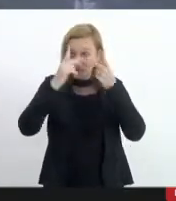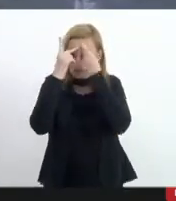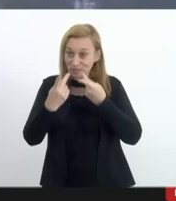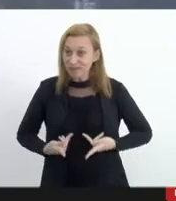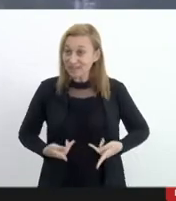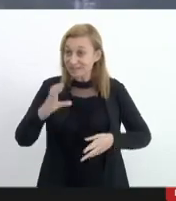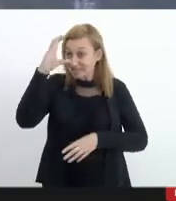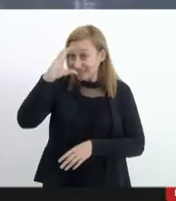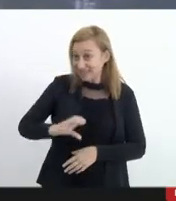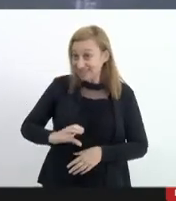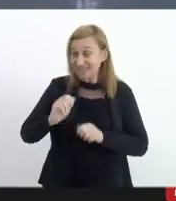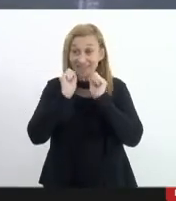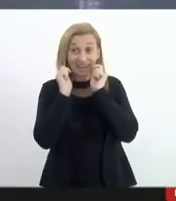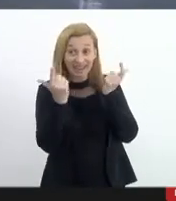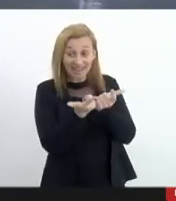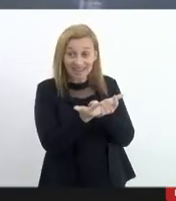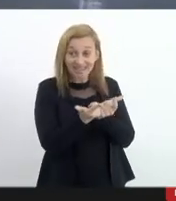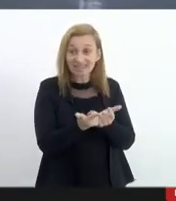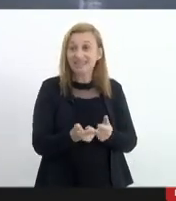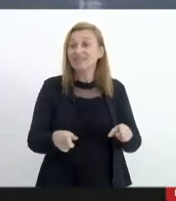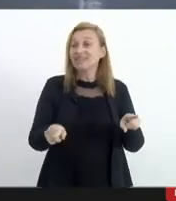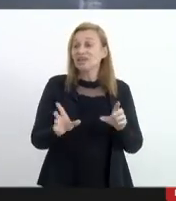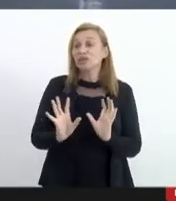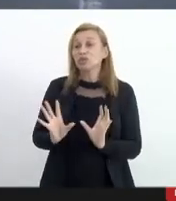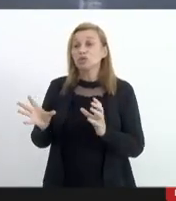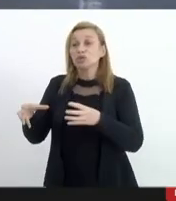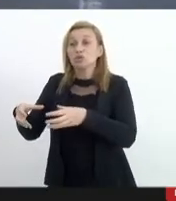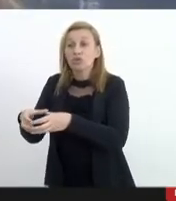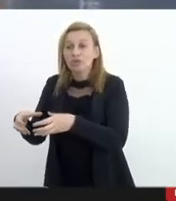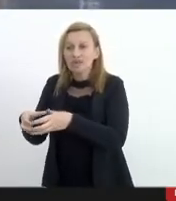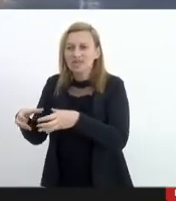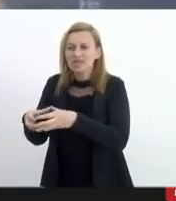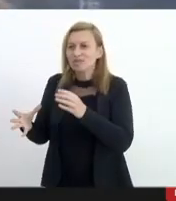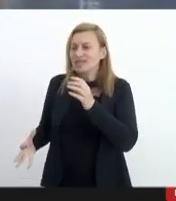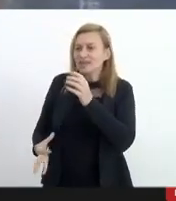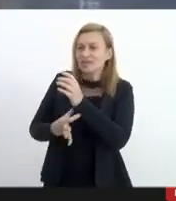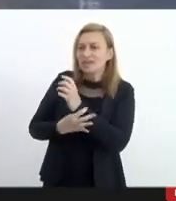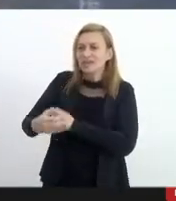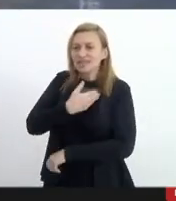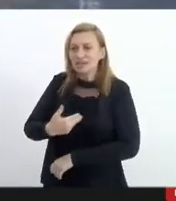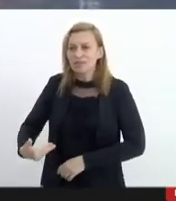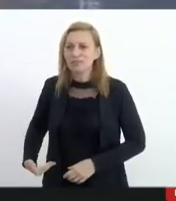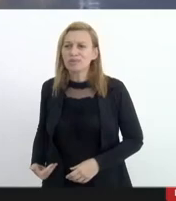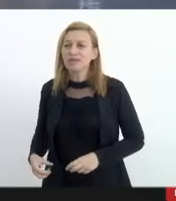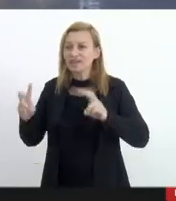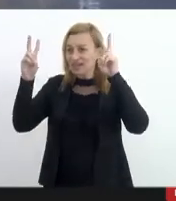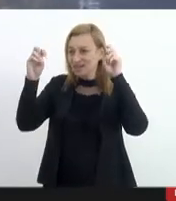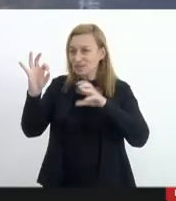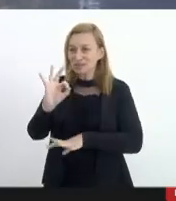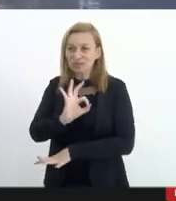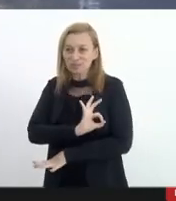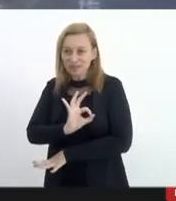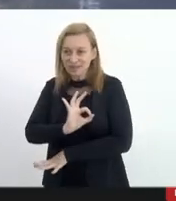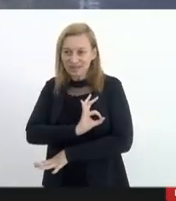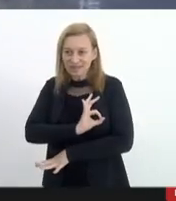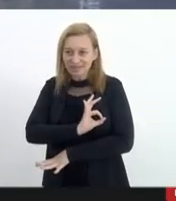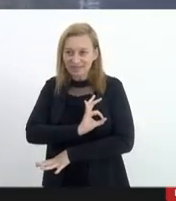cidadania da ALERJ com a comissão permanente de segurança pública e assuntos de polícia